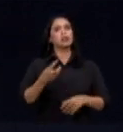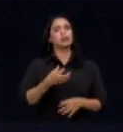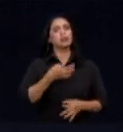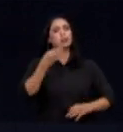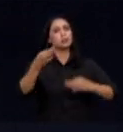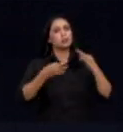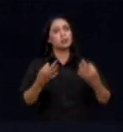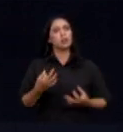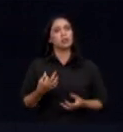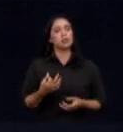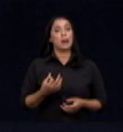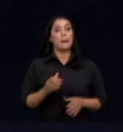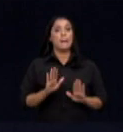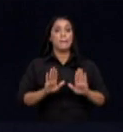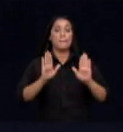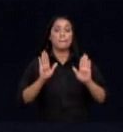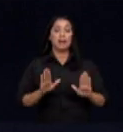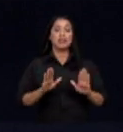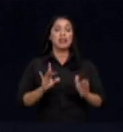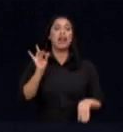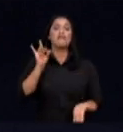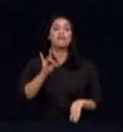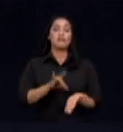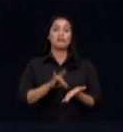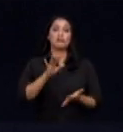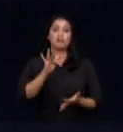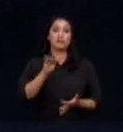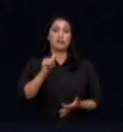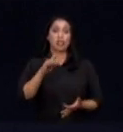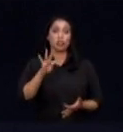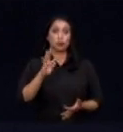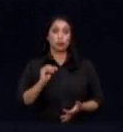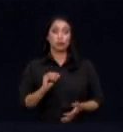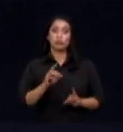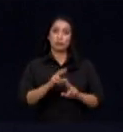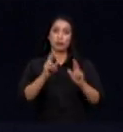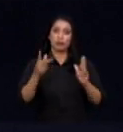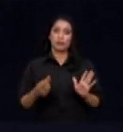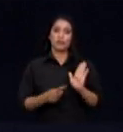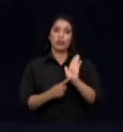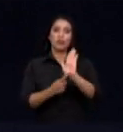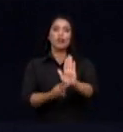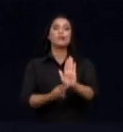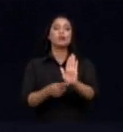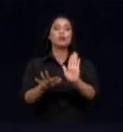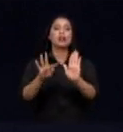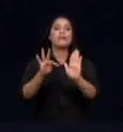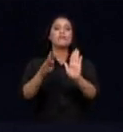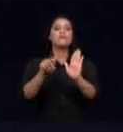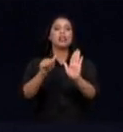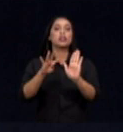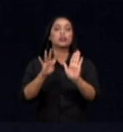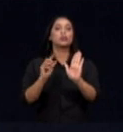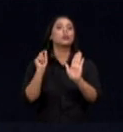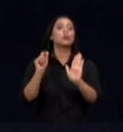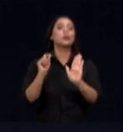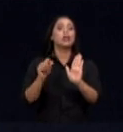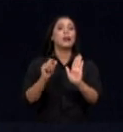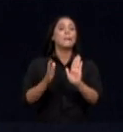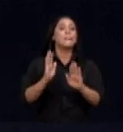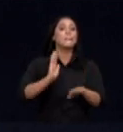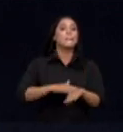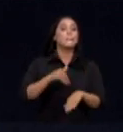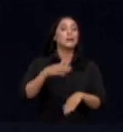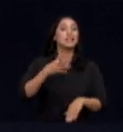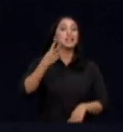mas nós não temos direito aos nossos próprios fatos. Então, a gente está aqui para apresentar alguns fatos. E o fato é, Excelência, que o Brasil tem mais de 30